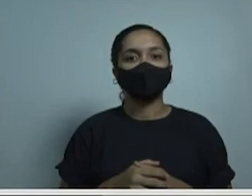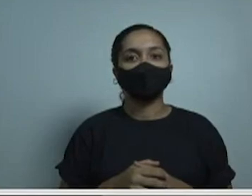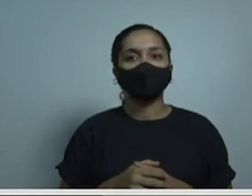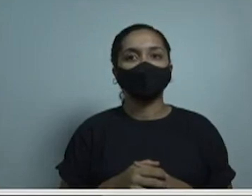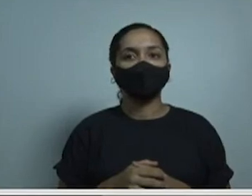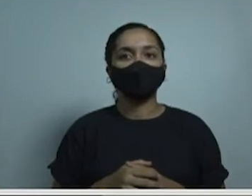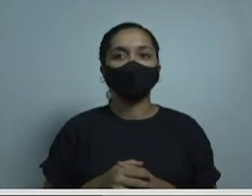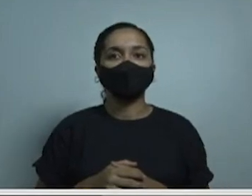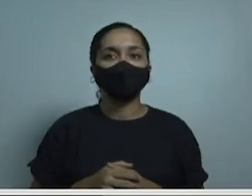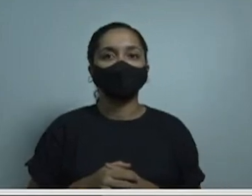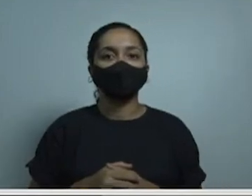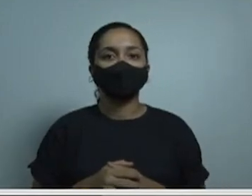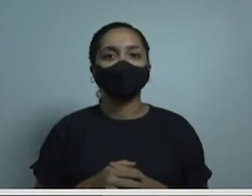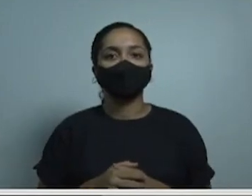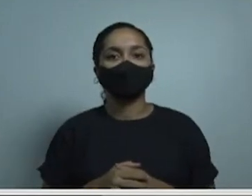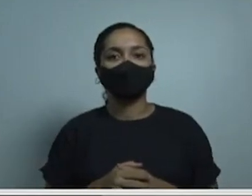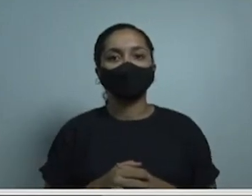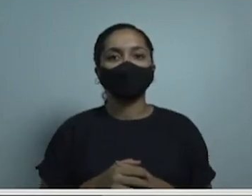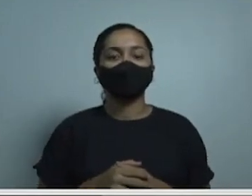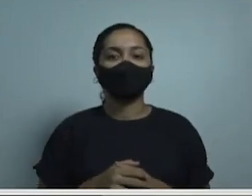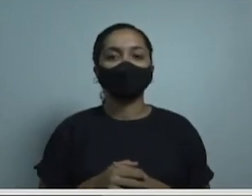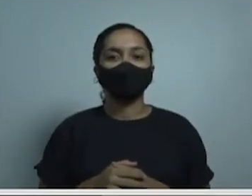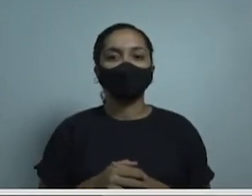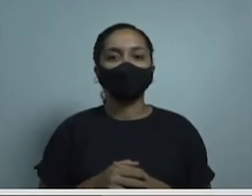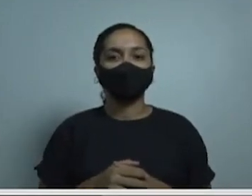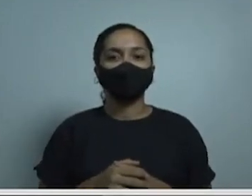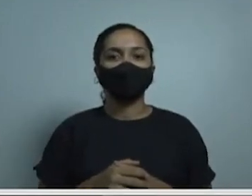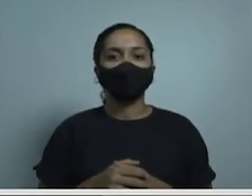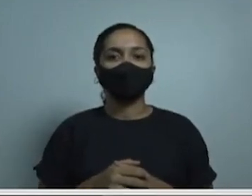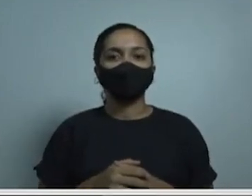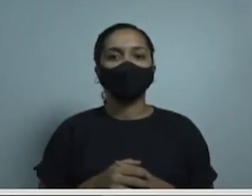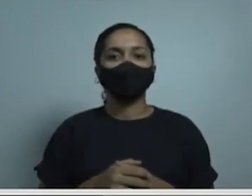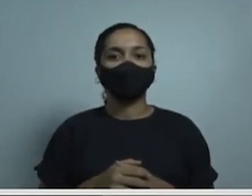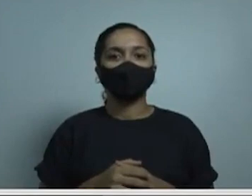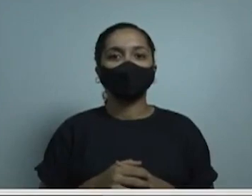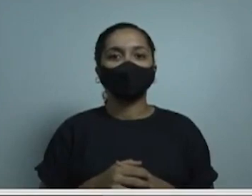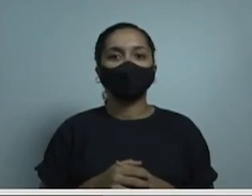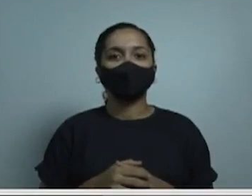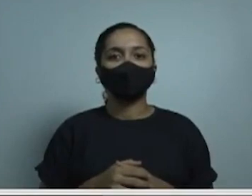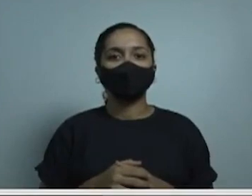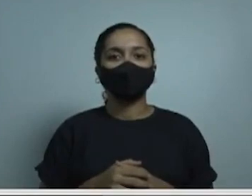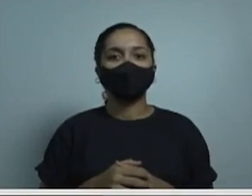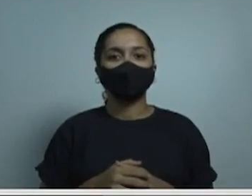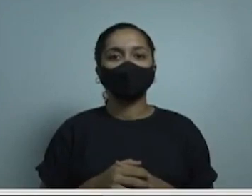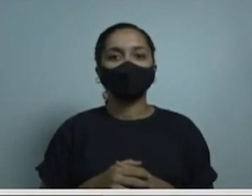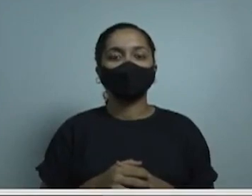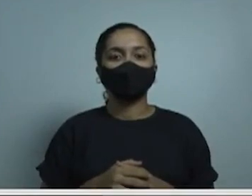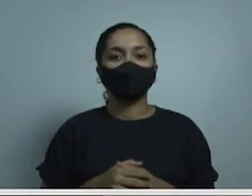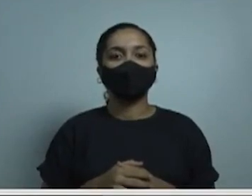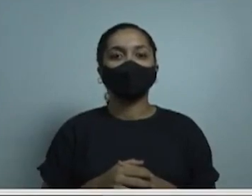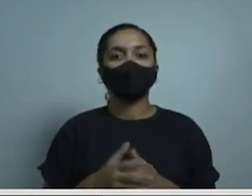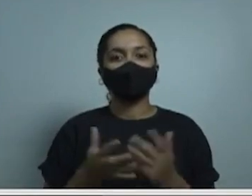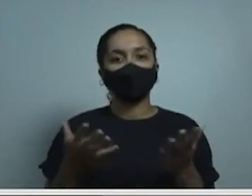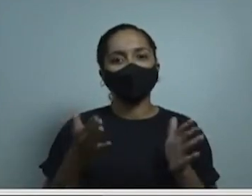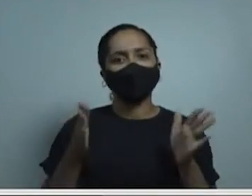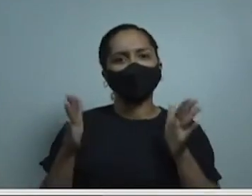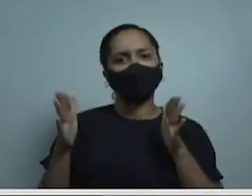O momento é bom com relação à capacidade de combater a pandemia.